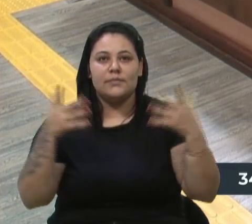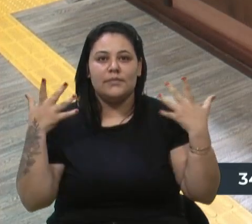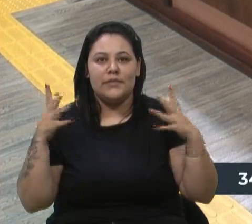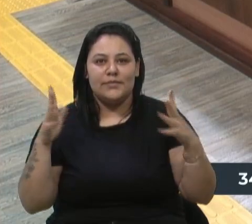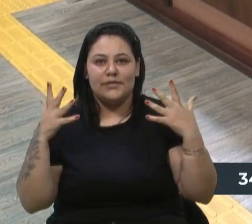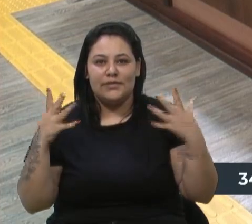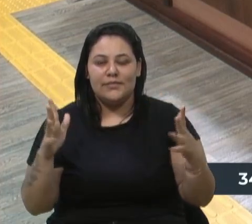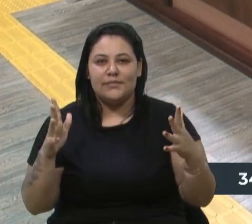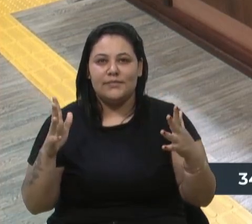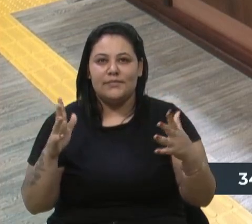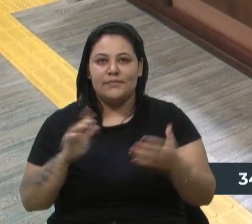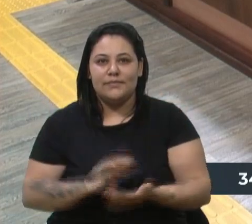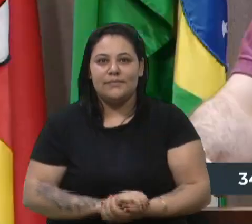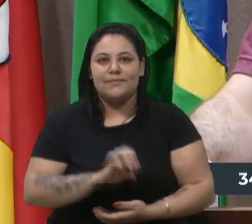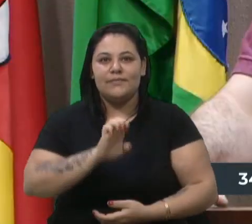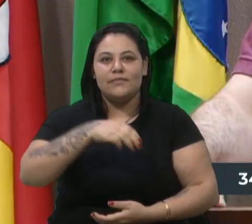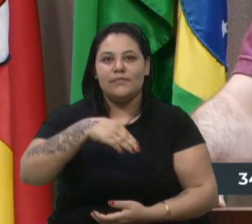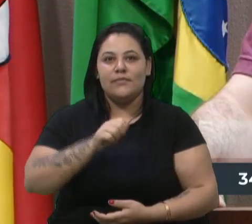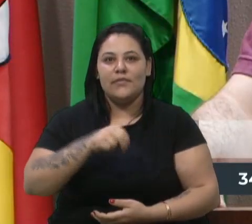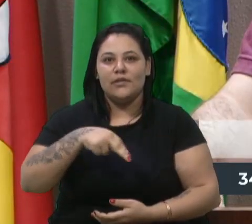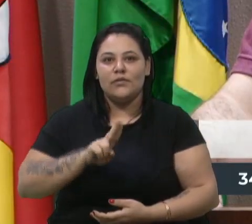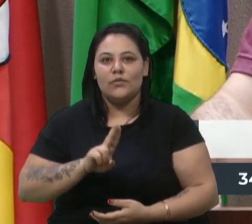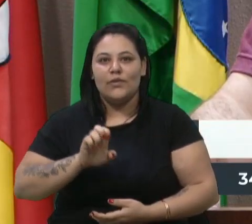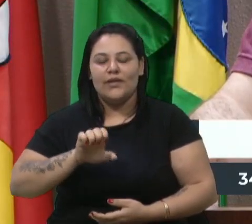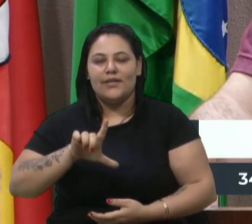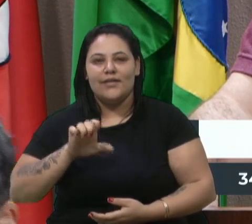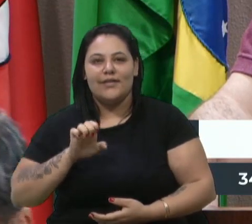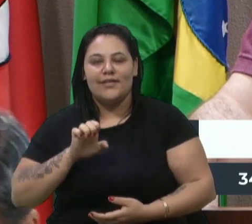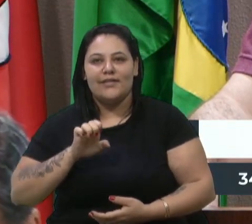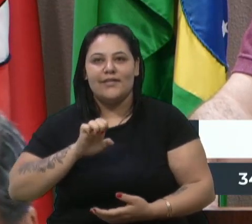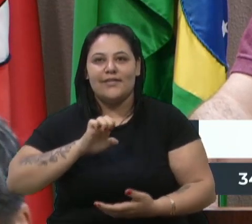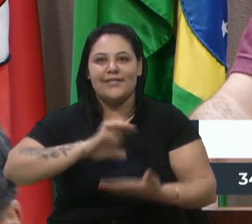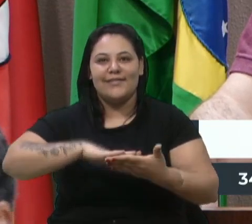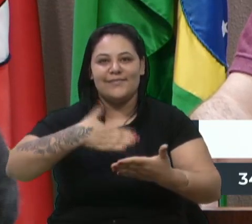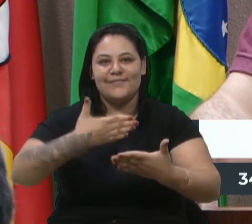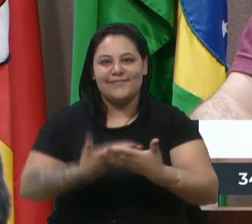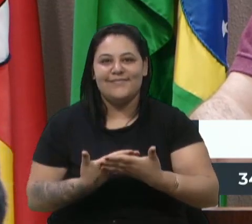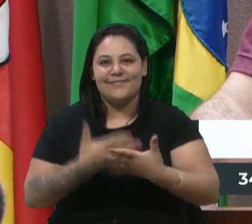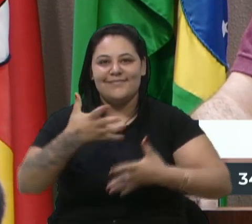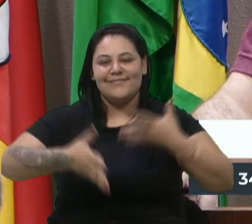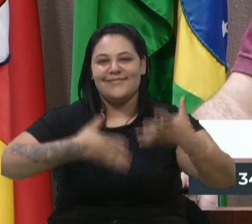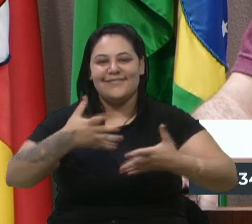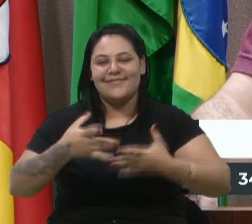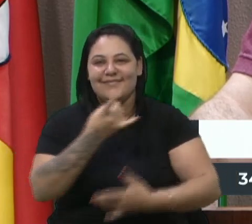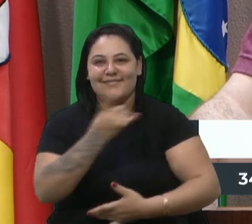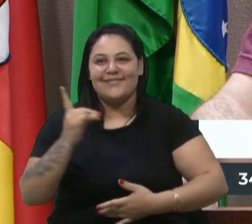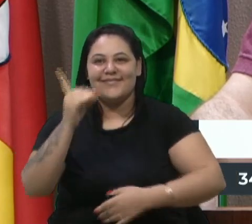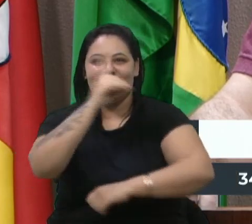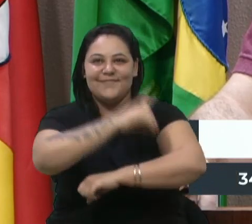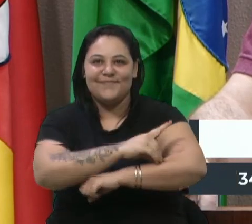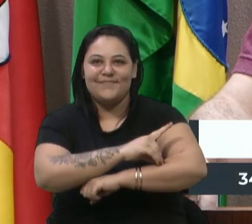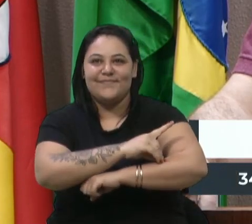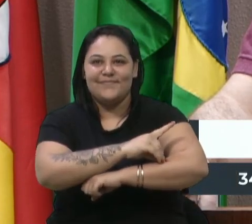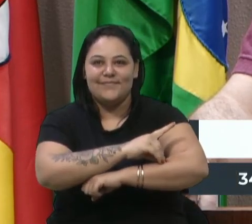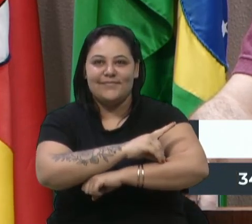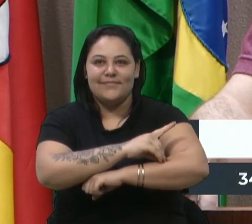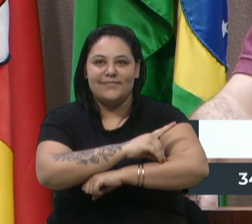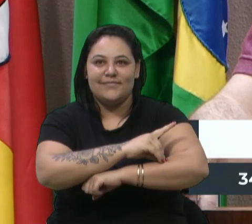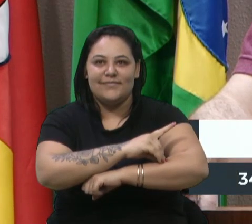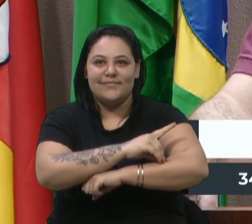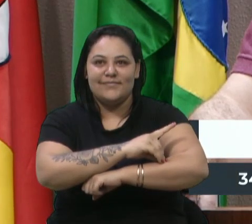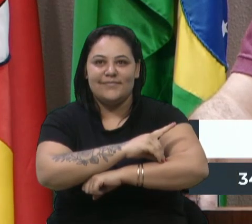a Emanuele, nossa intérprete de Libras, que hoje é o último dia dela, vereadora Marisol. E ela